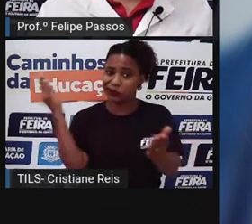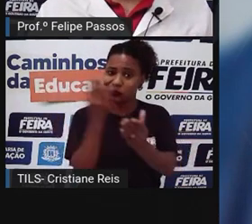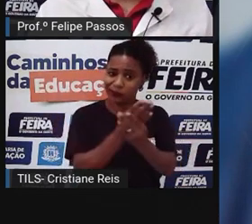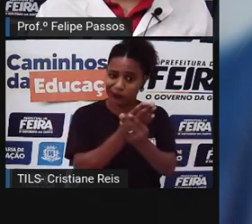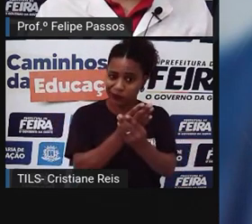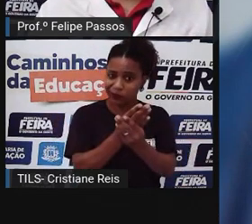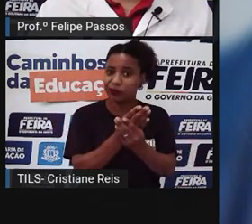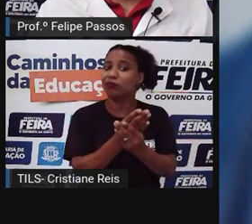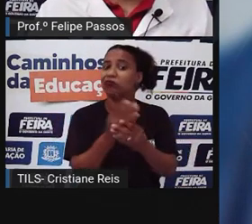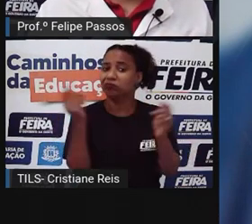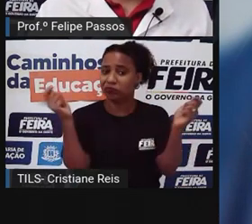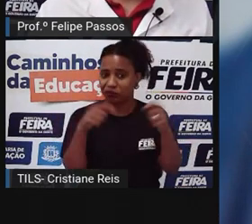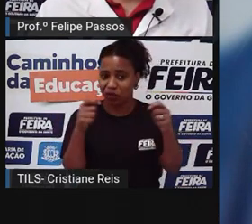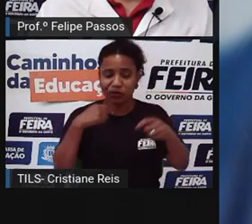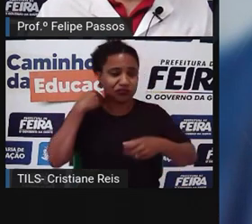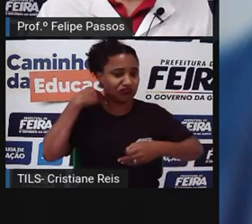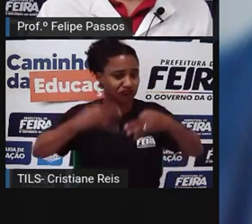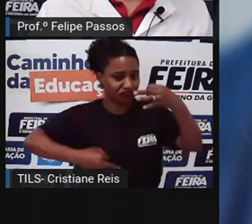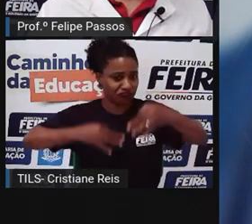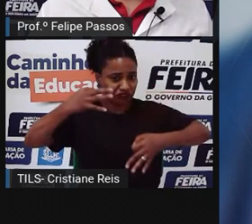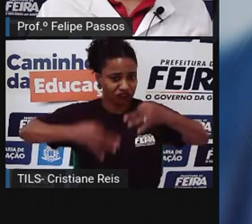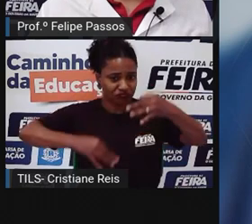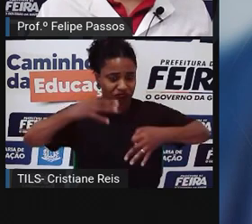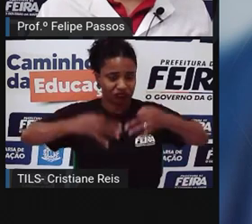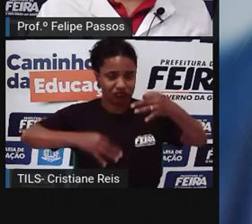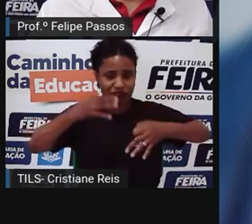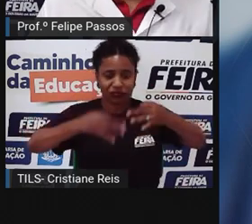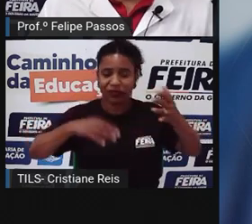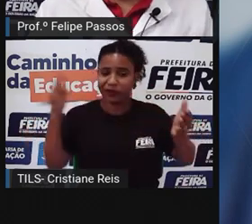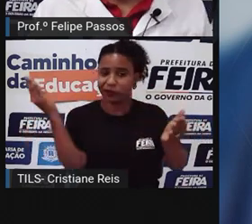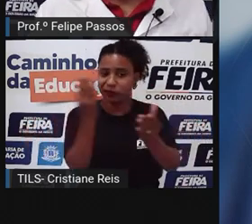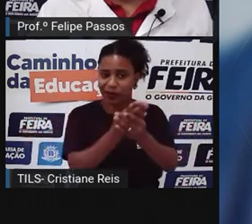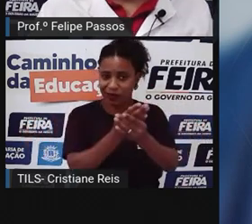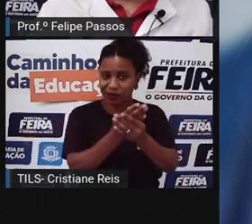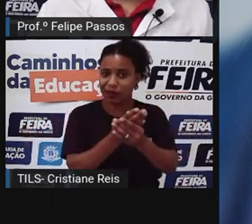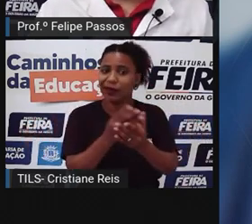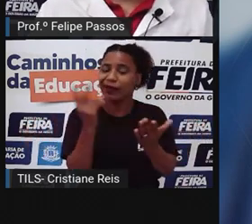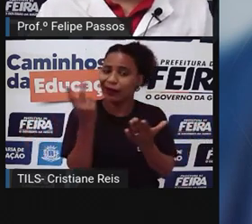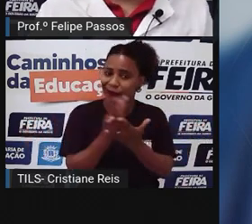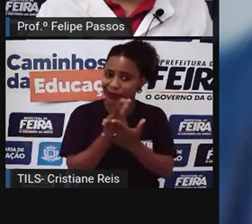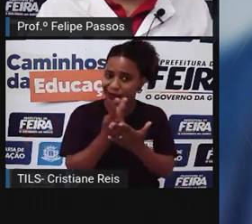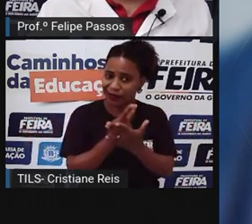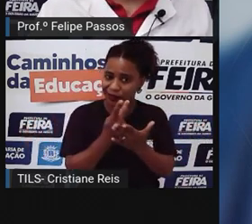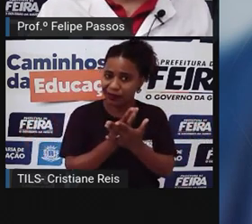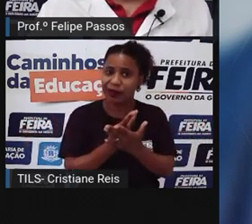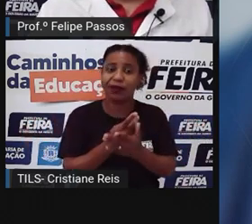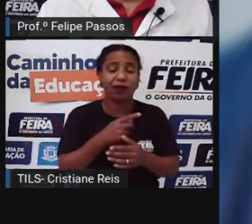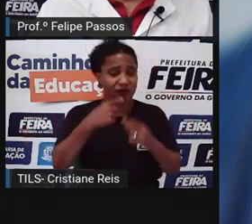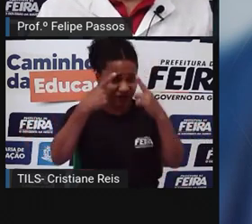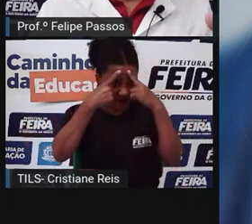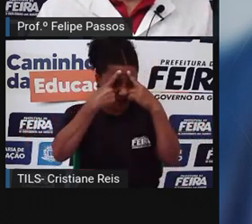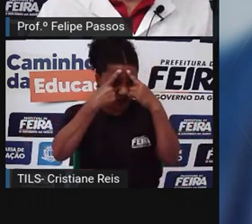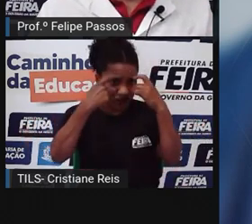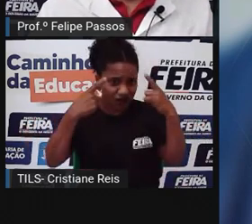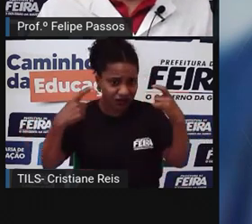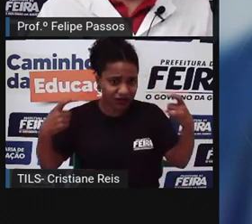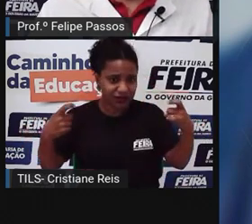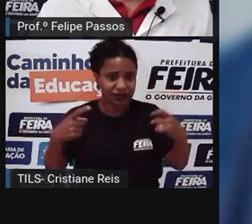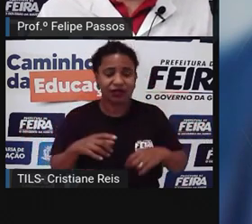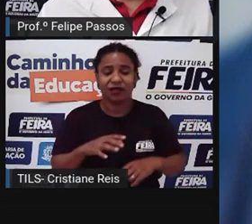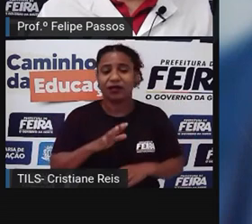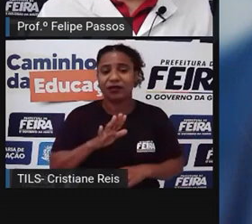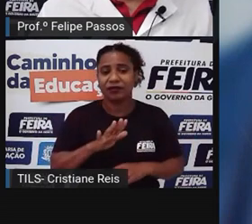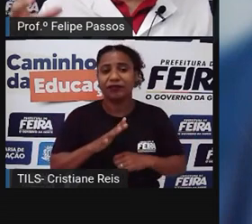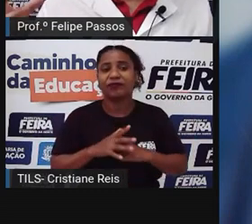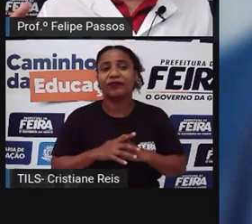sofrer consequências reais para essa minha ação, que foi errada, foi uma violência. Porém,